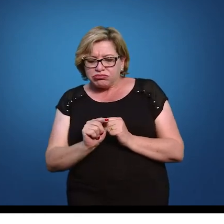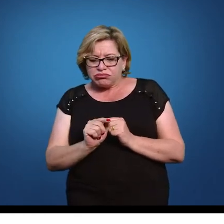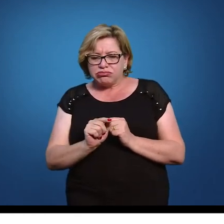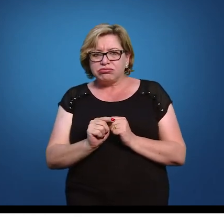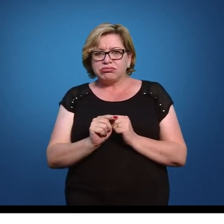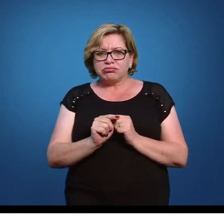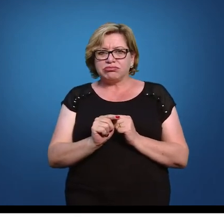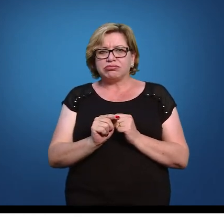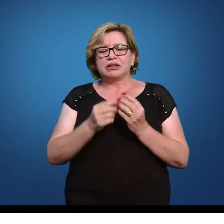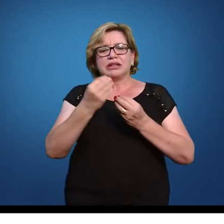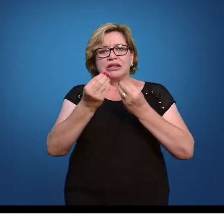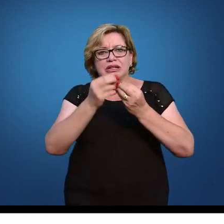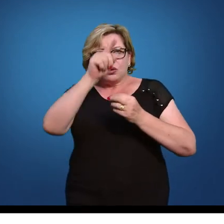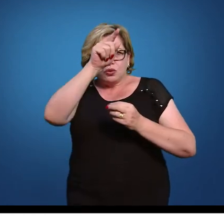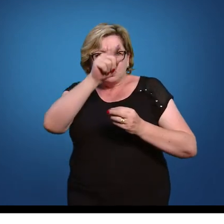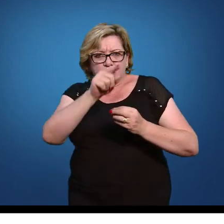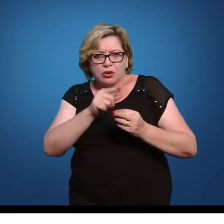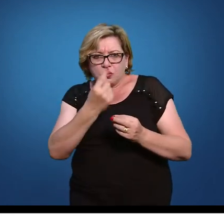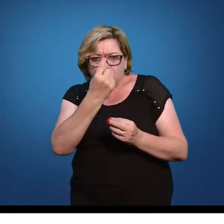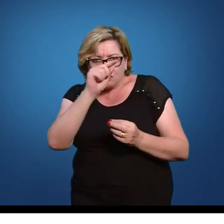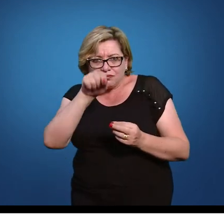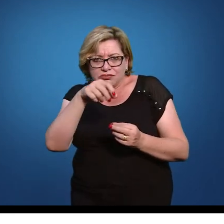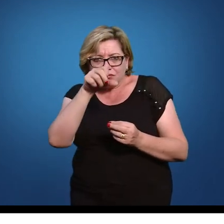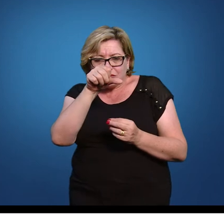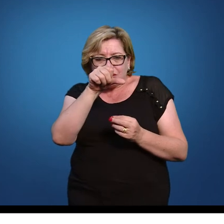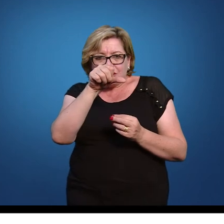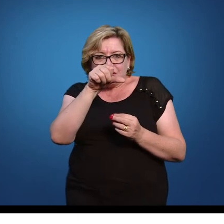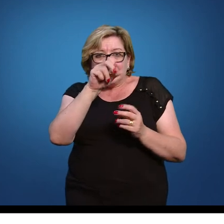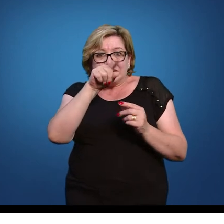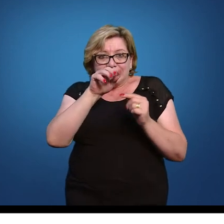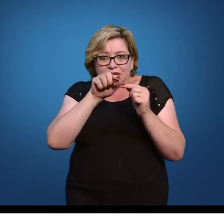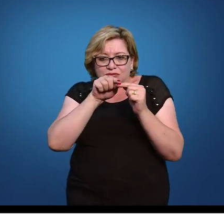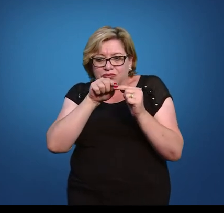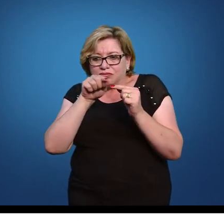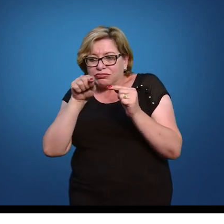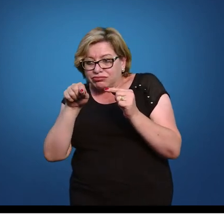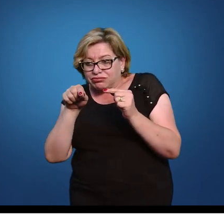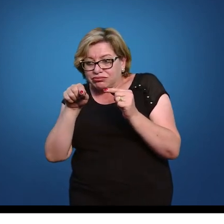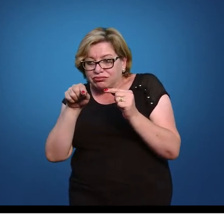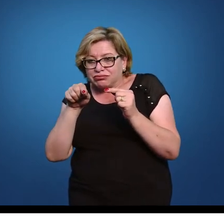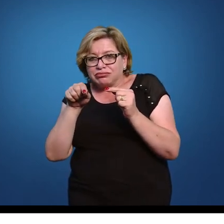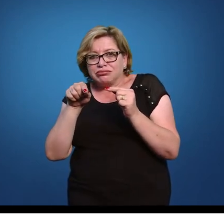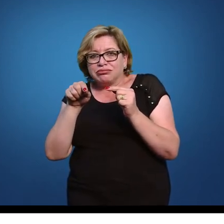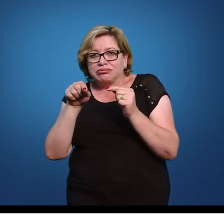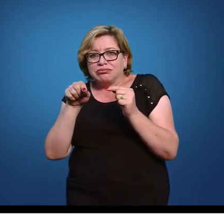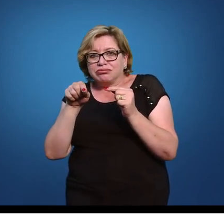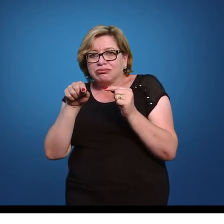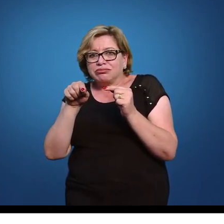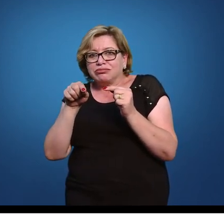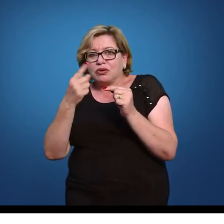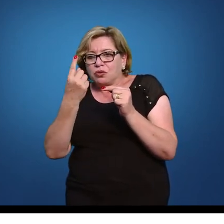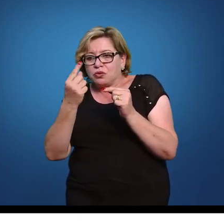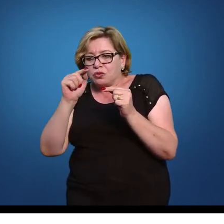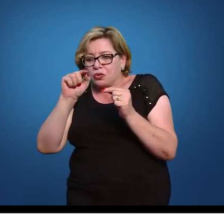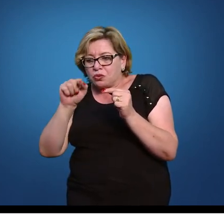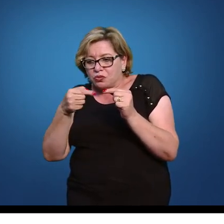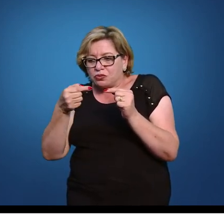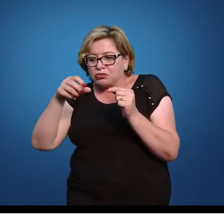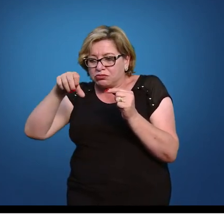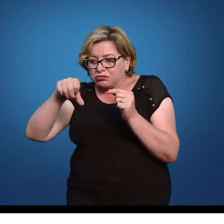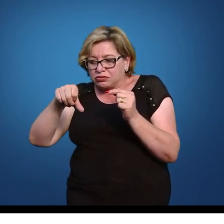aqui é o meu z eu vou descer até 1,9 se eu pegar o primeiro número que tem aqui na tabela eu estou pegando 1